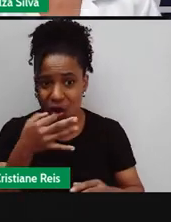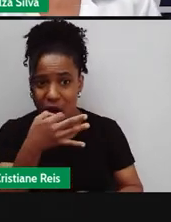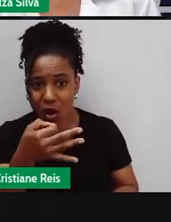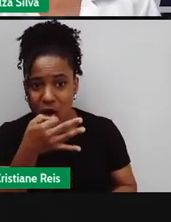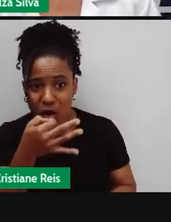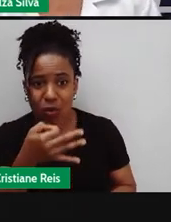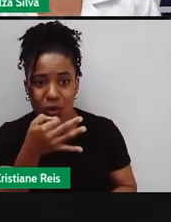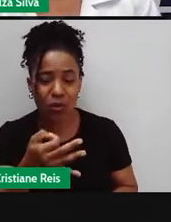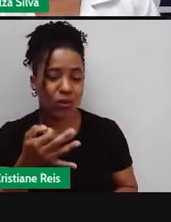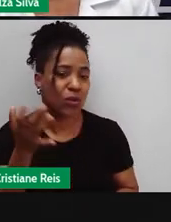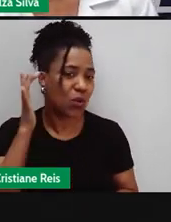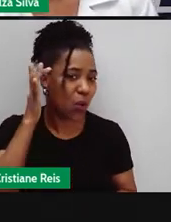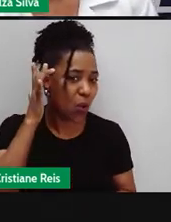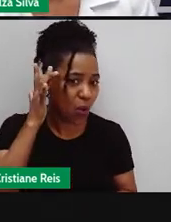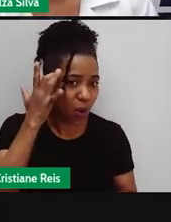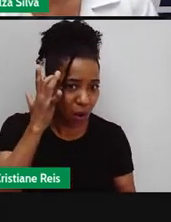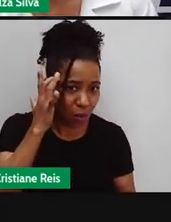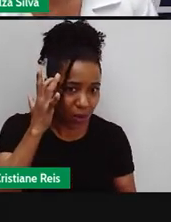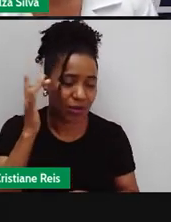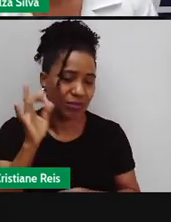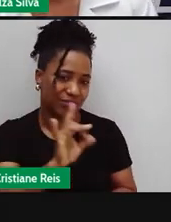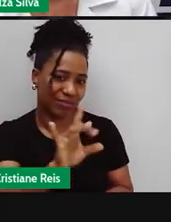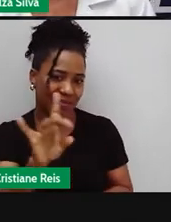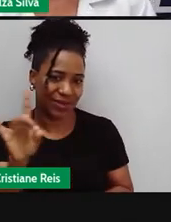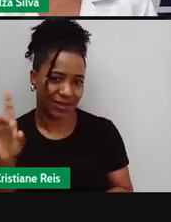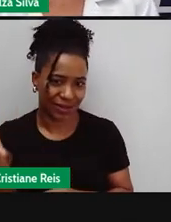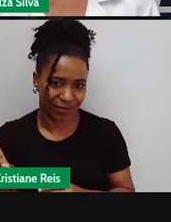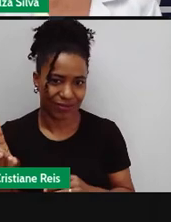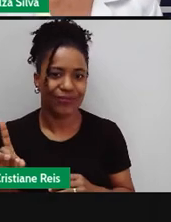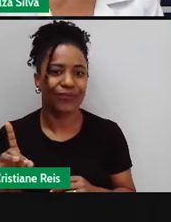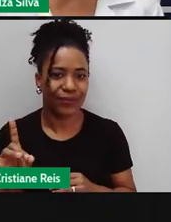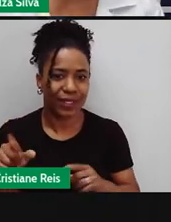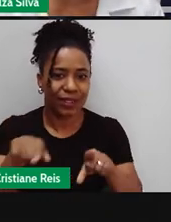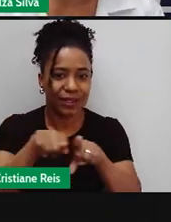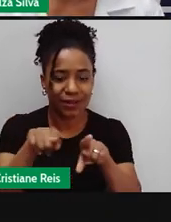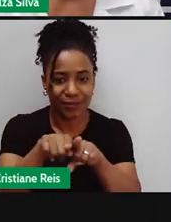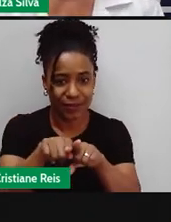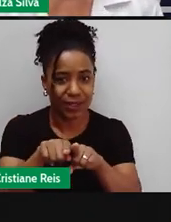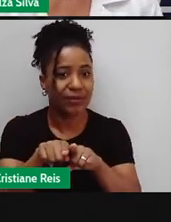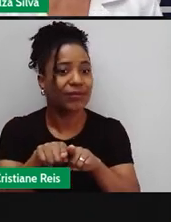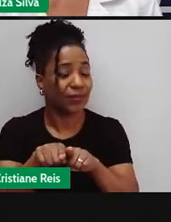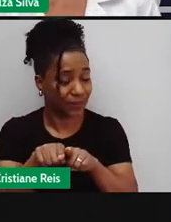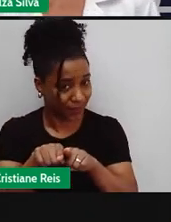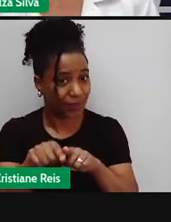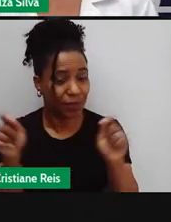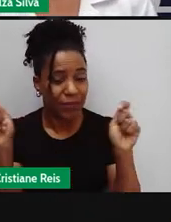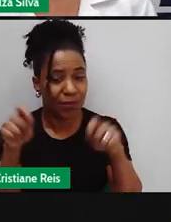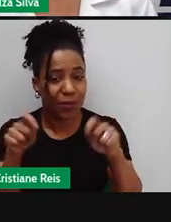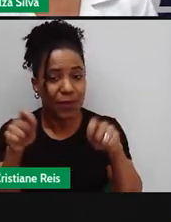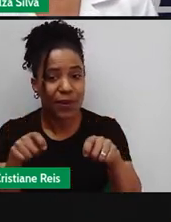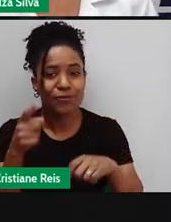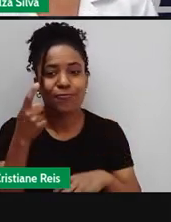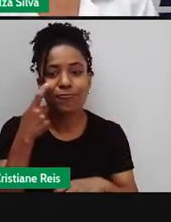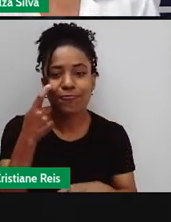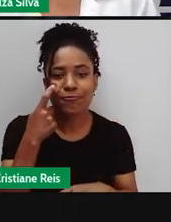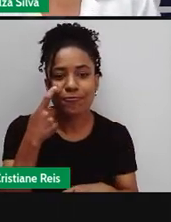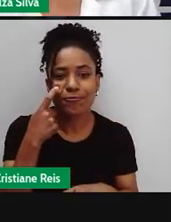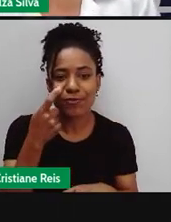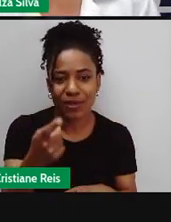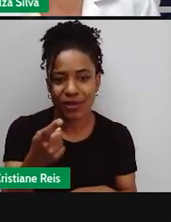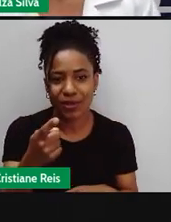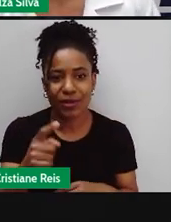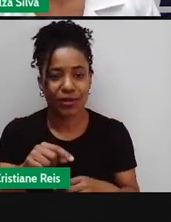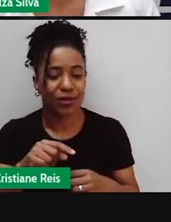Sneak Preview of the Two New Filmes Vocês poderão também Fazer previsão Sobre